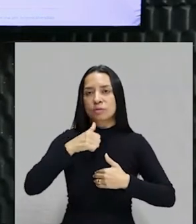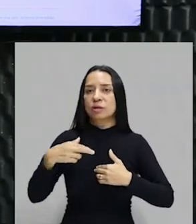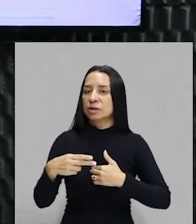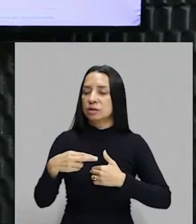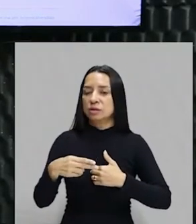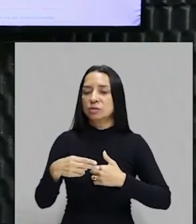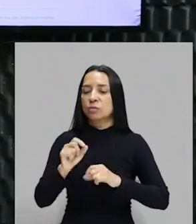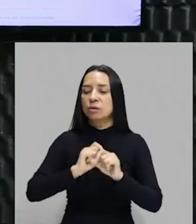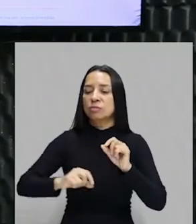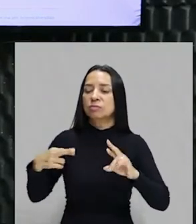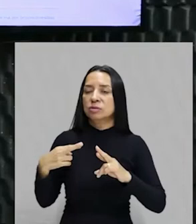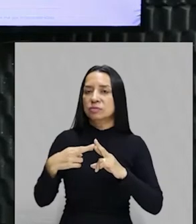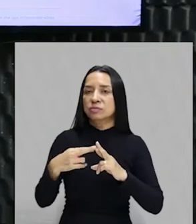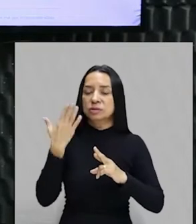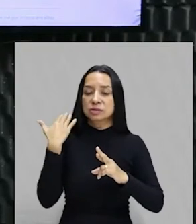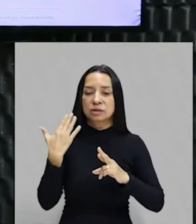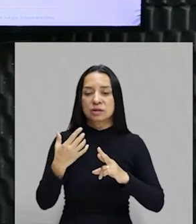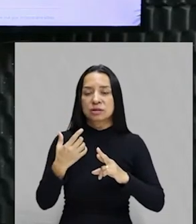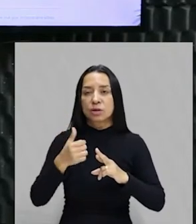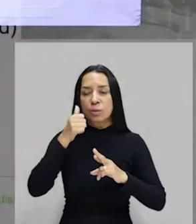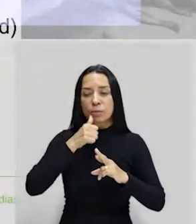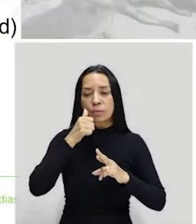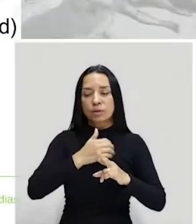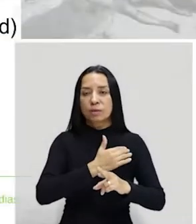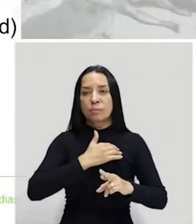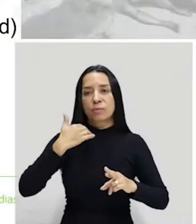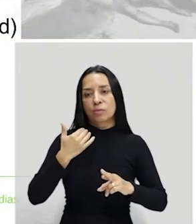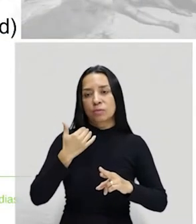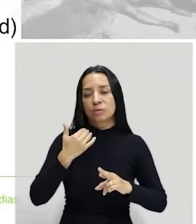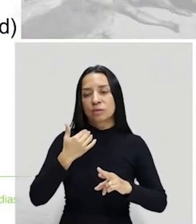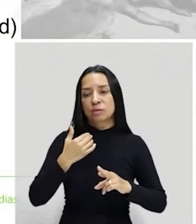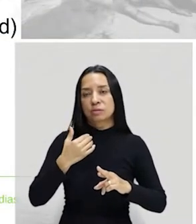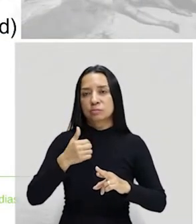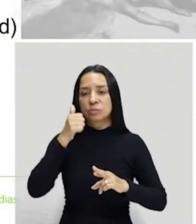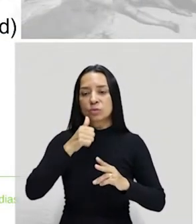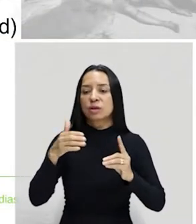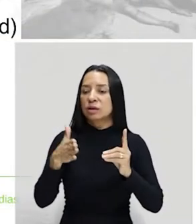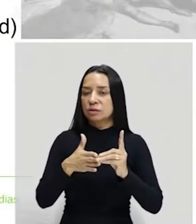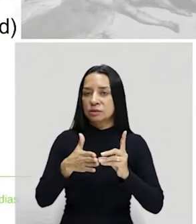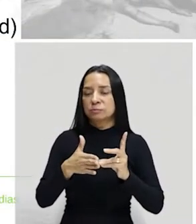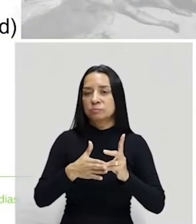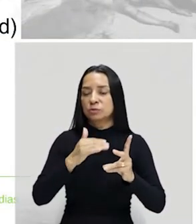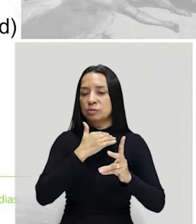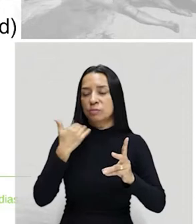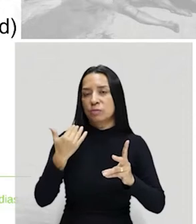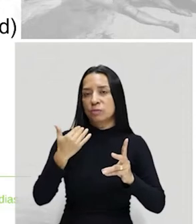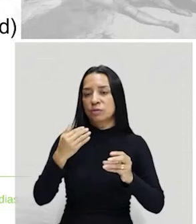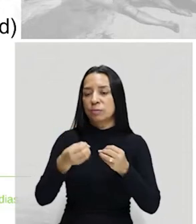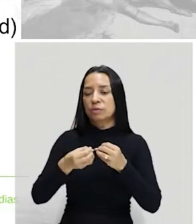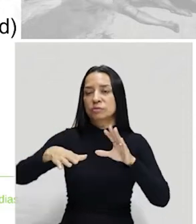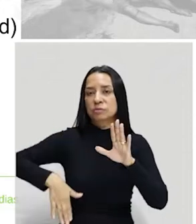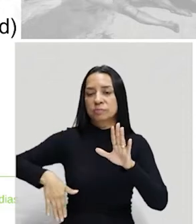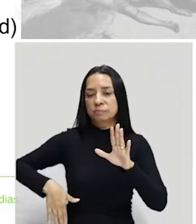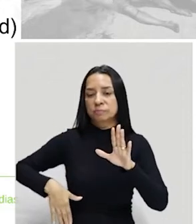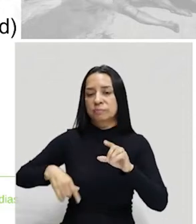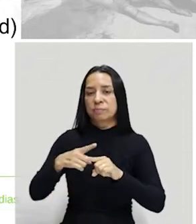referência que eu fiz anteriormente. Uma mulher morta, uma mulher índia morta na beira da praia. Só que ela não está na